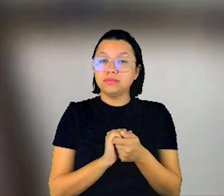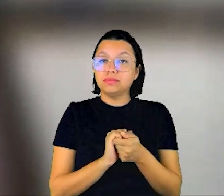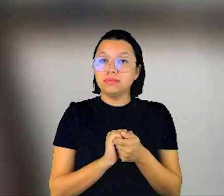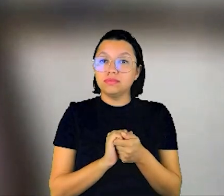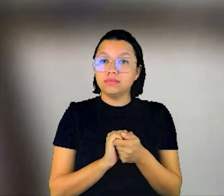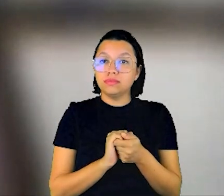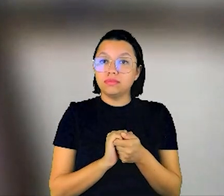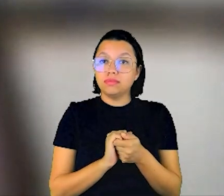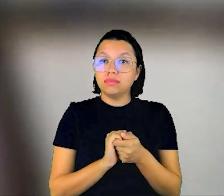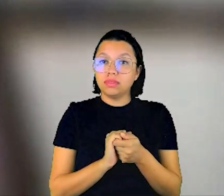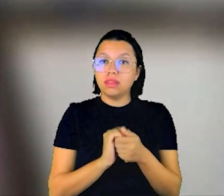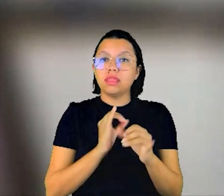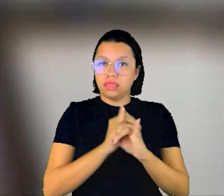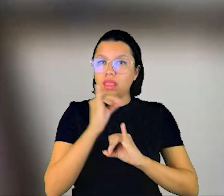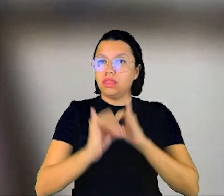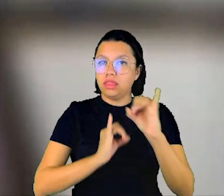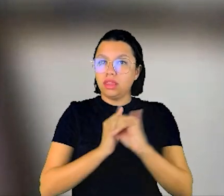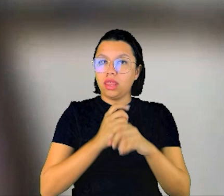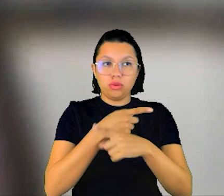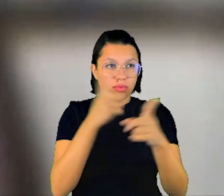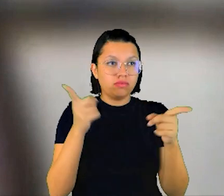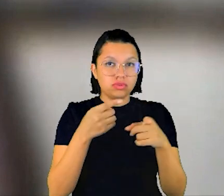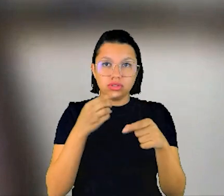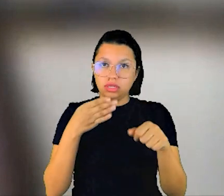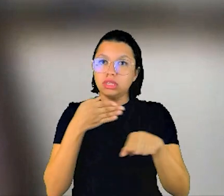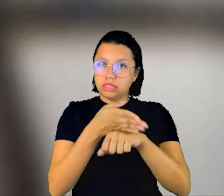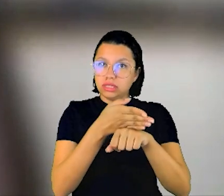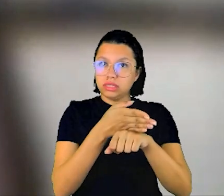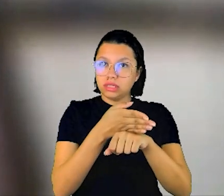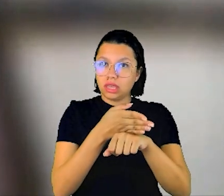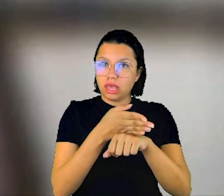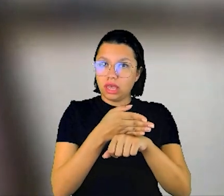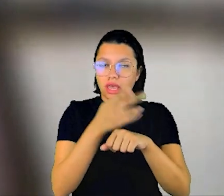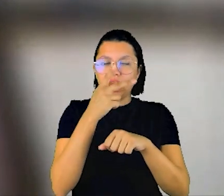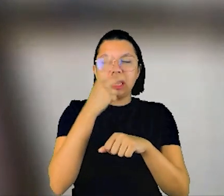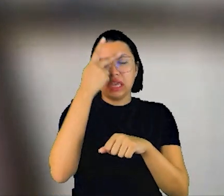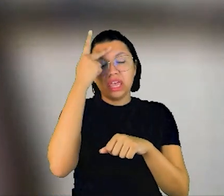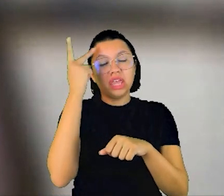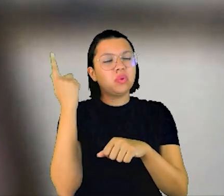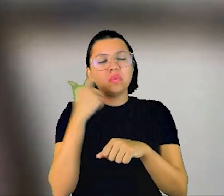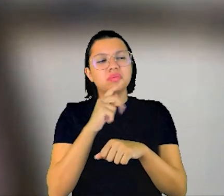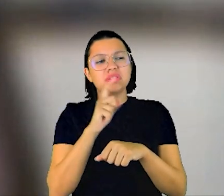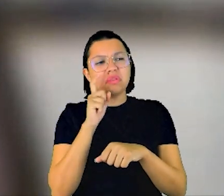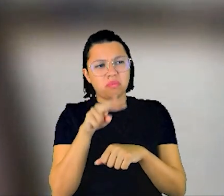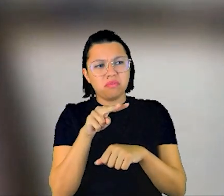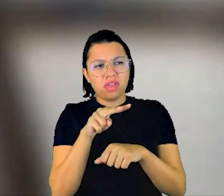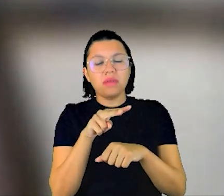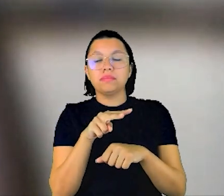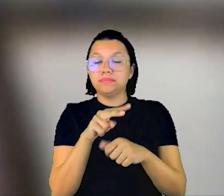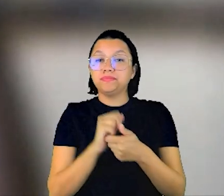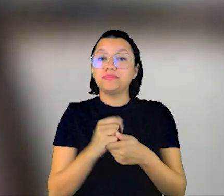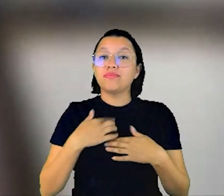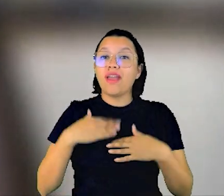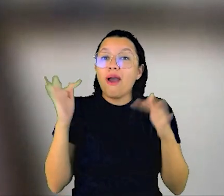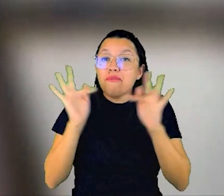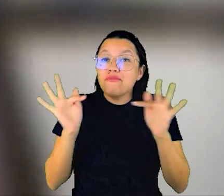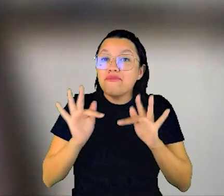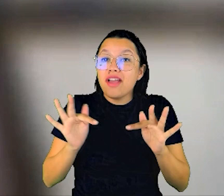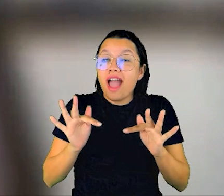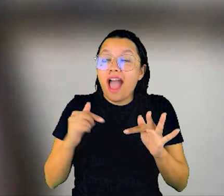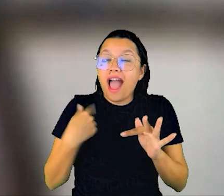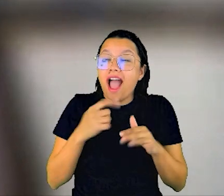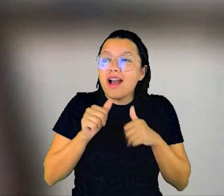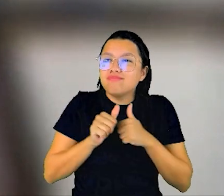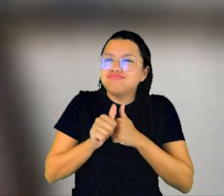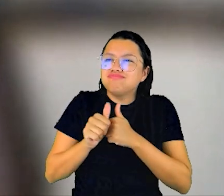internet para que vocês possam acessar, quem não pôde ver, mas eu fico muito feliz que a gente está caminhando